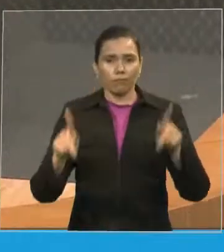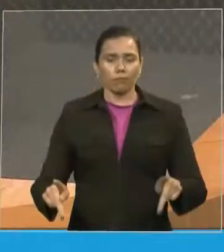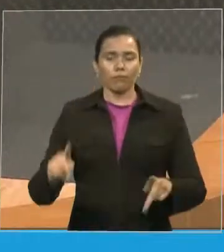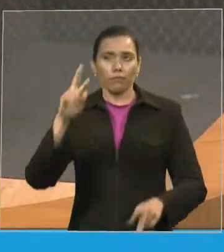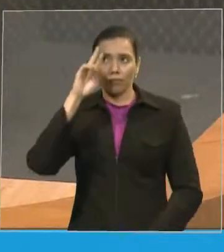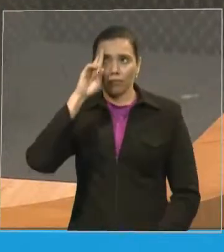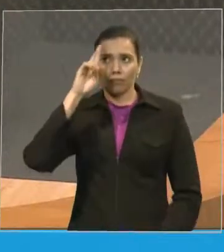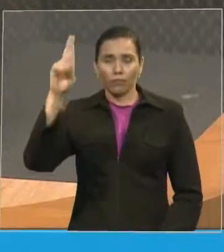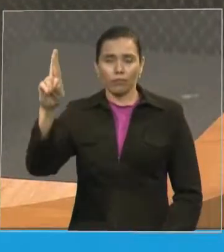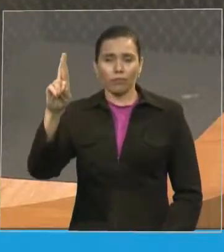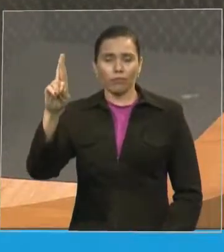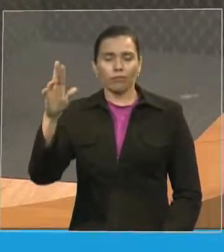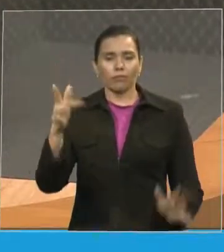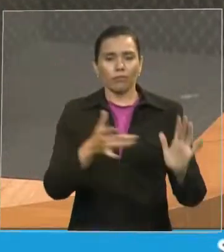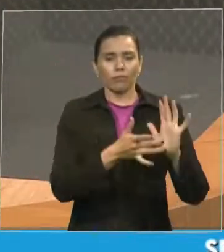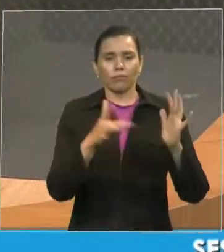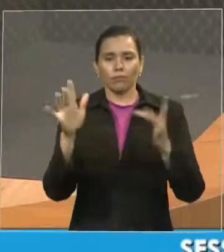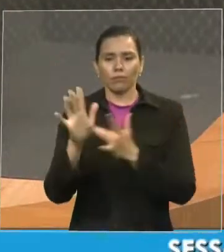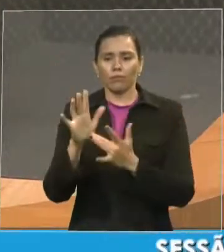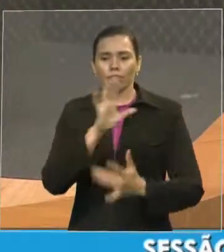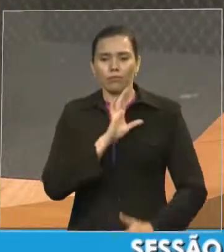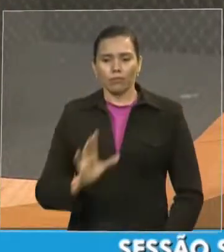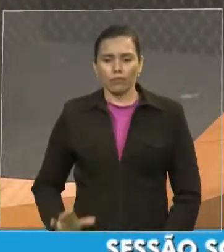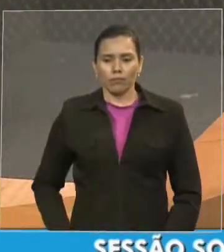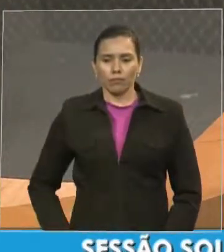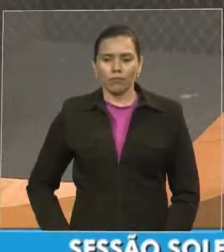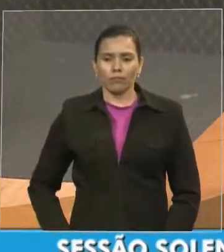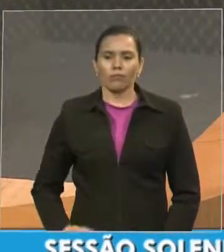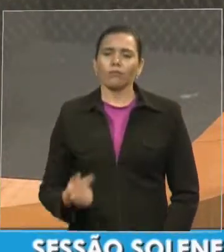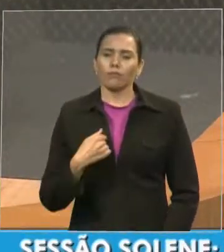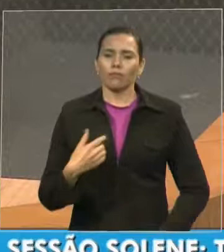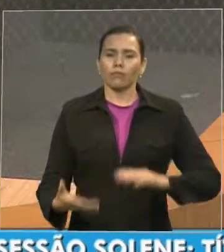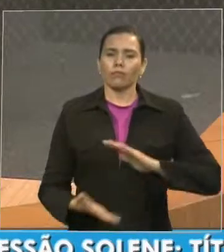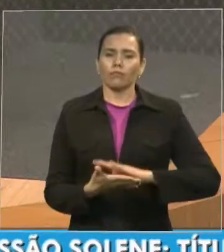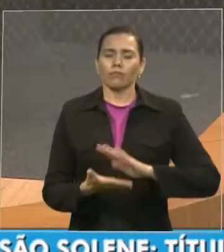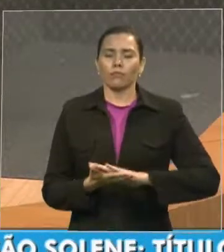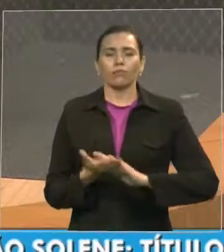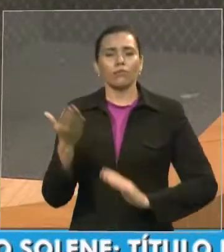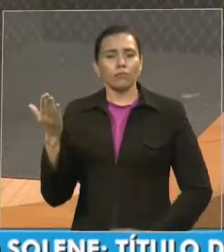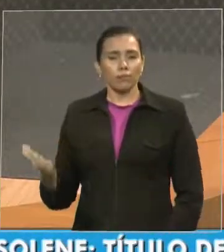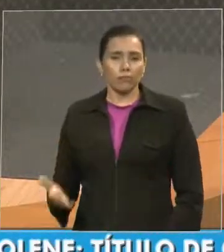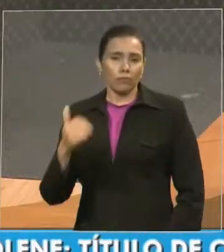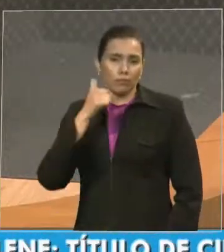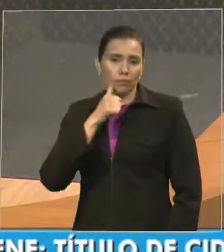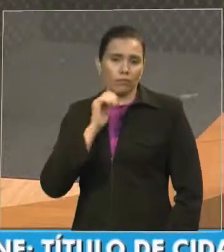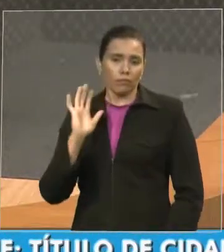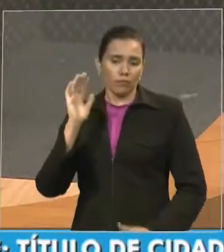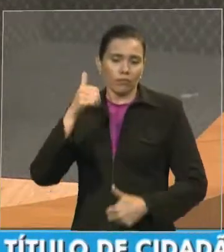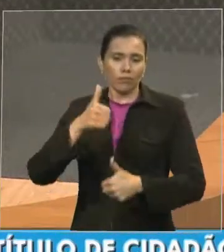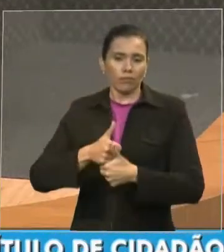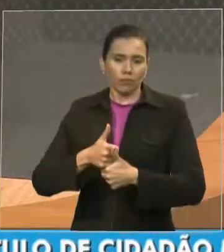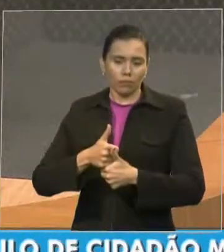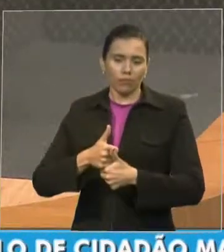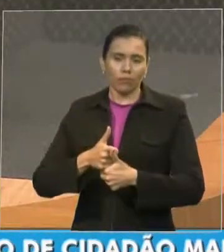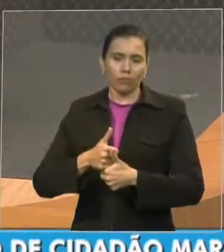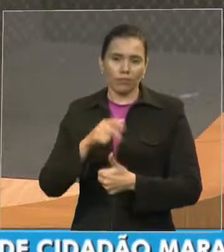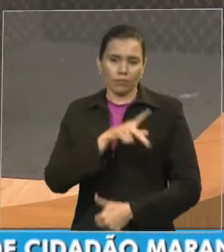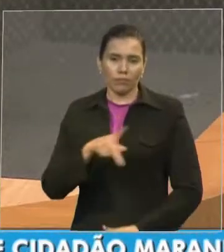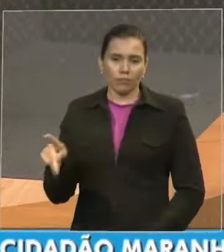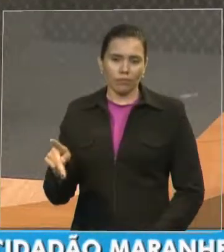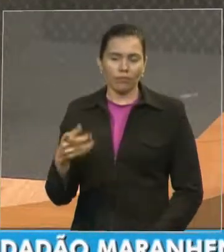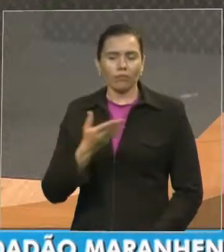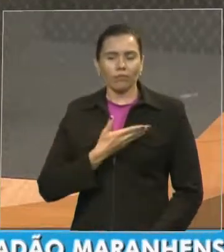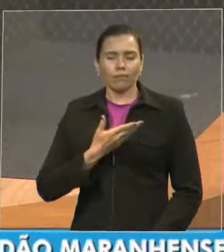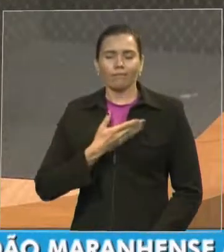cumprimentar a mesa na pessoa da sua presidenta, não é? A nossa querida deputada,